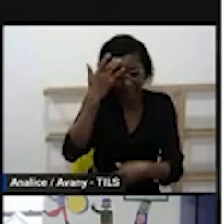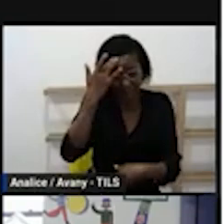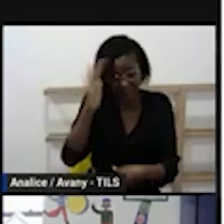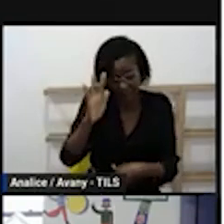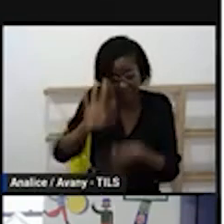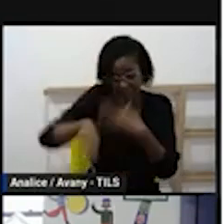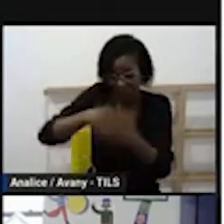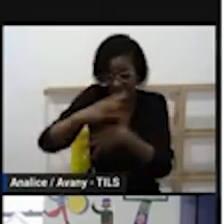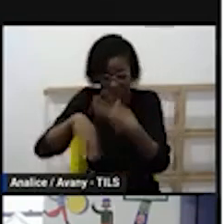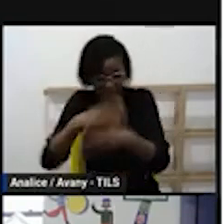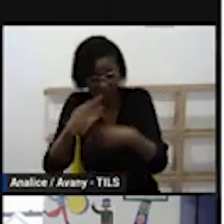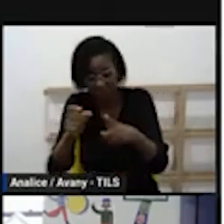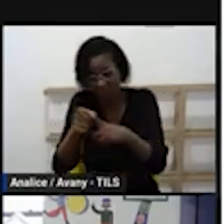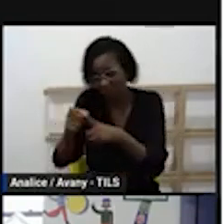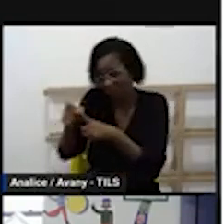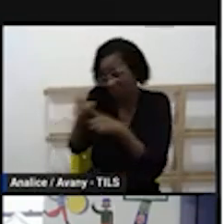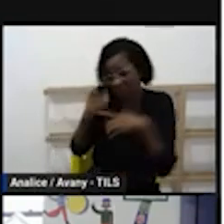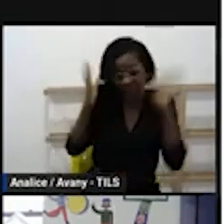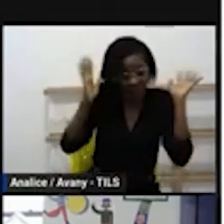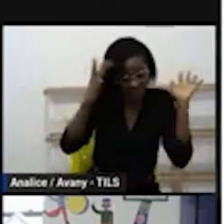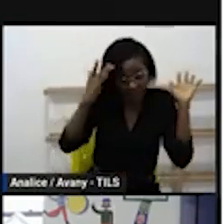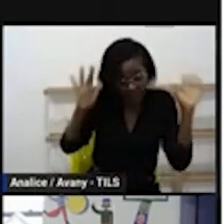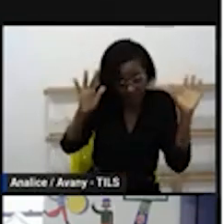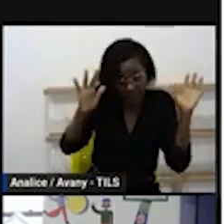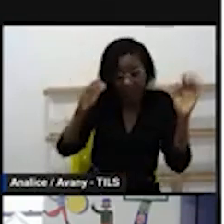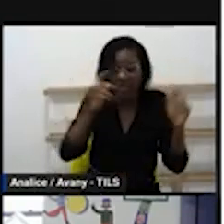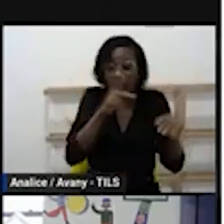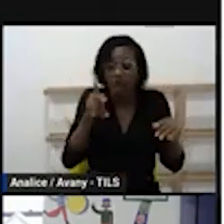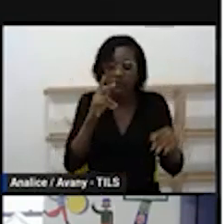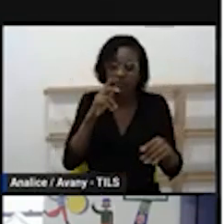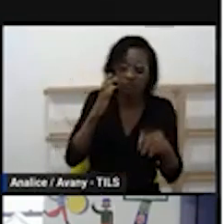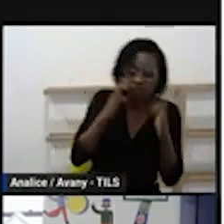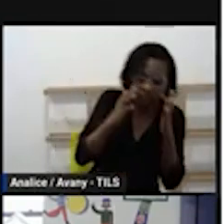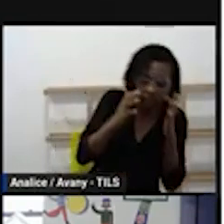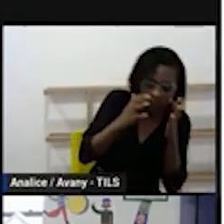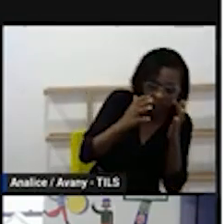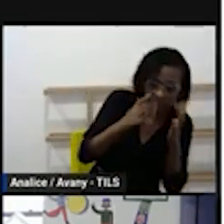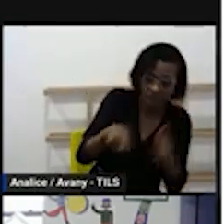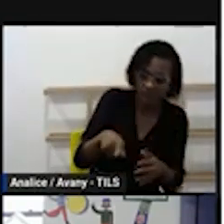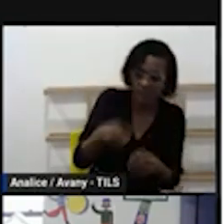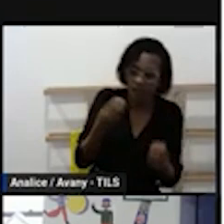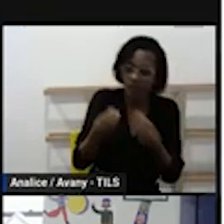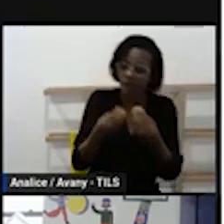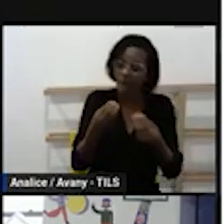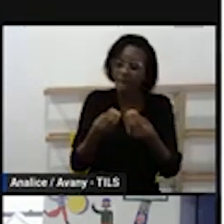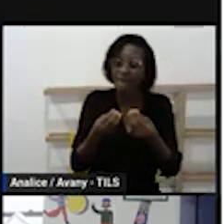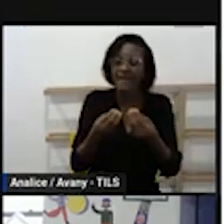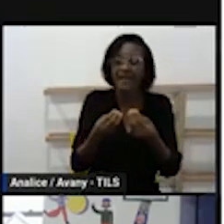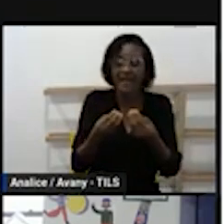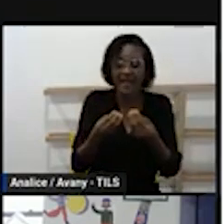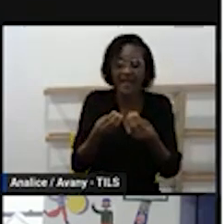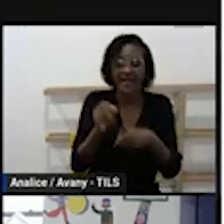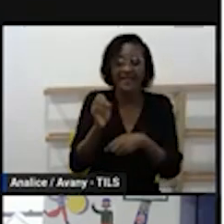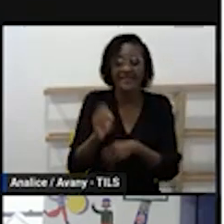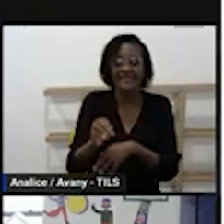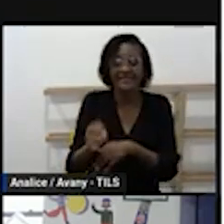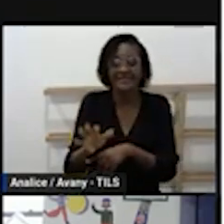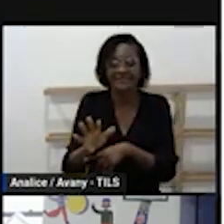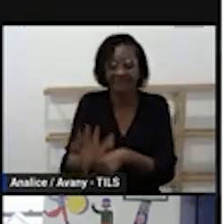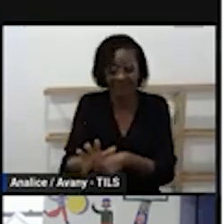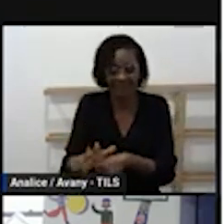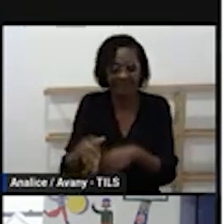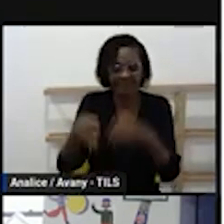as letras identifica a letra então ele vai criando essa sequência de atividades para que ao final essa criança garante garanta essa escrita do nome